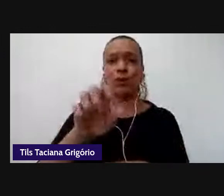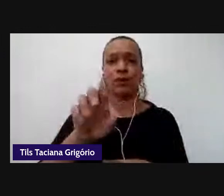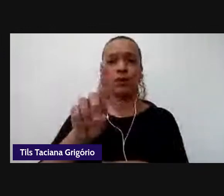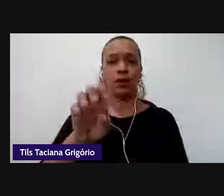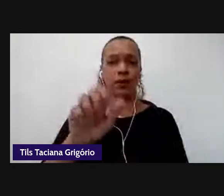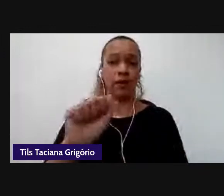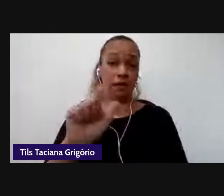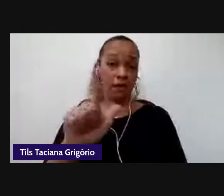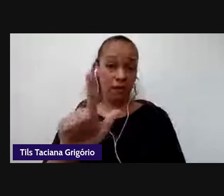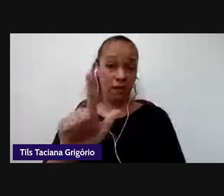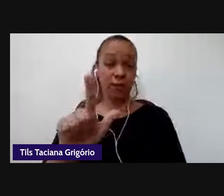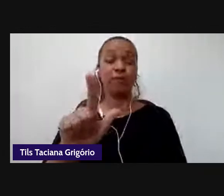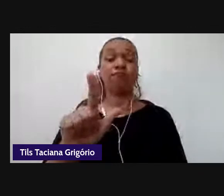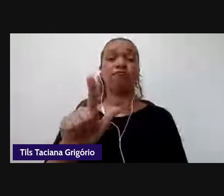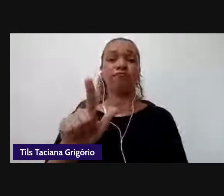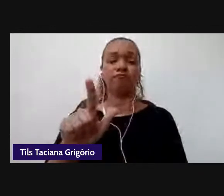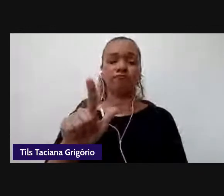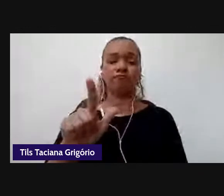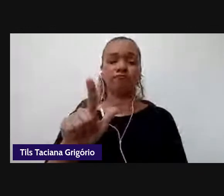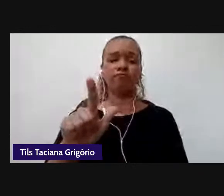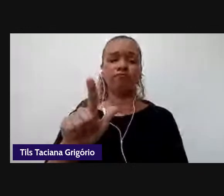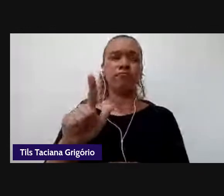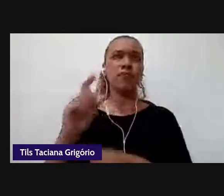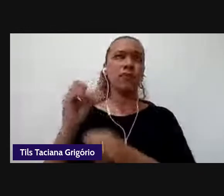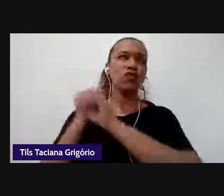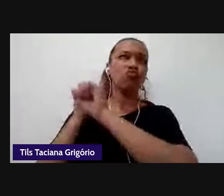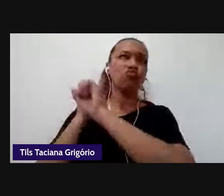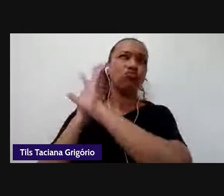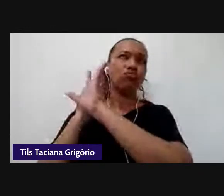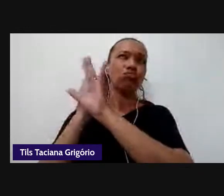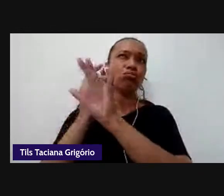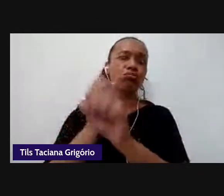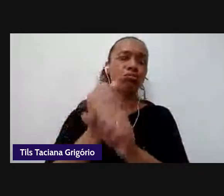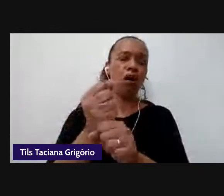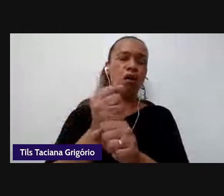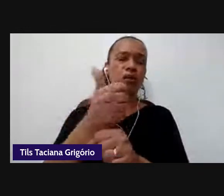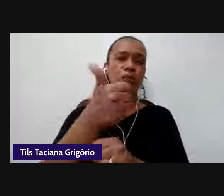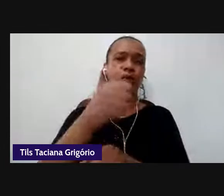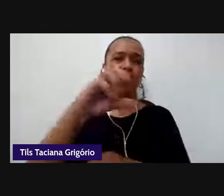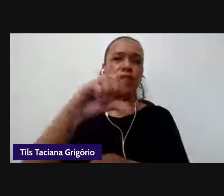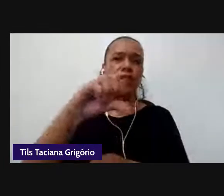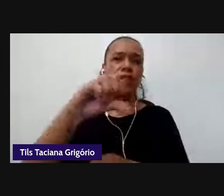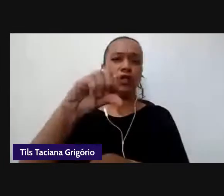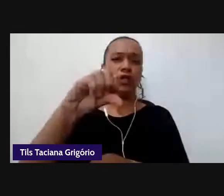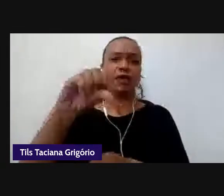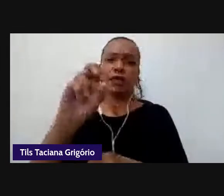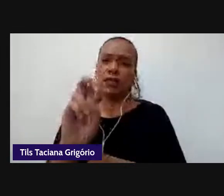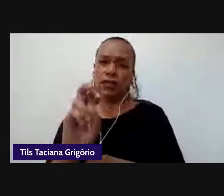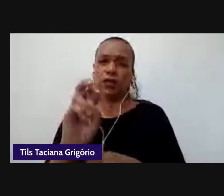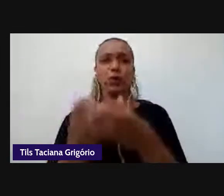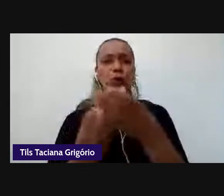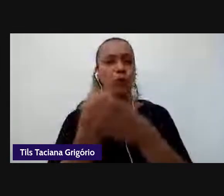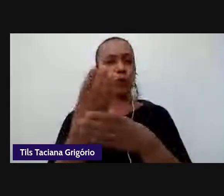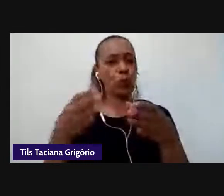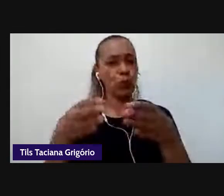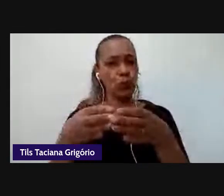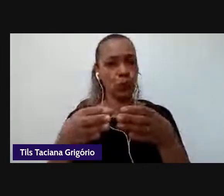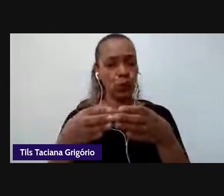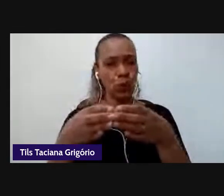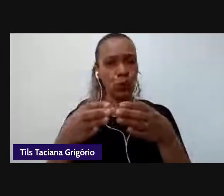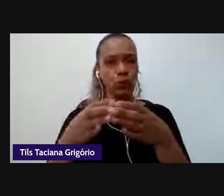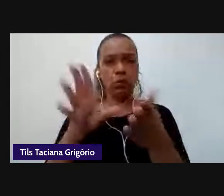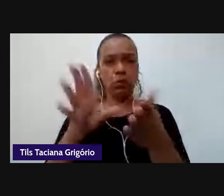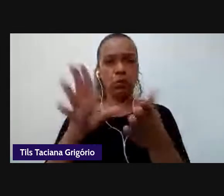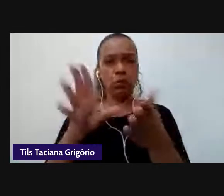que vem desde a década de 90, em 1995, surge o grupo, institucionaliza-se